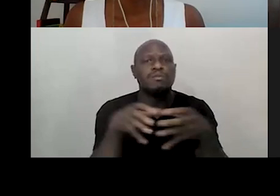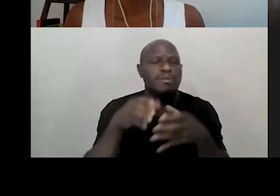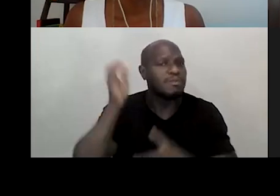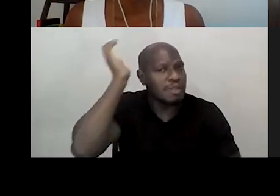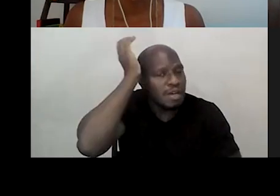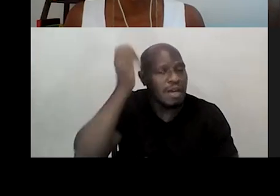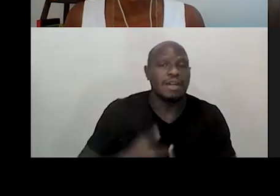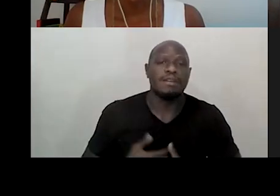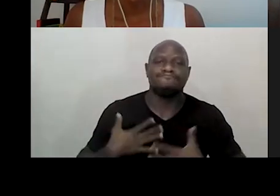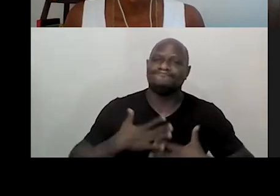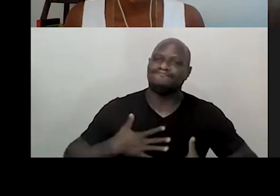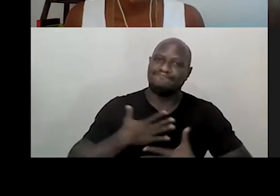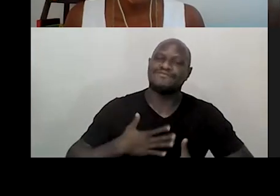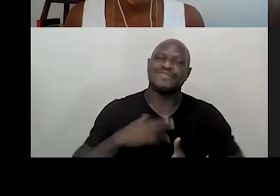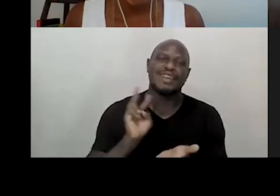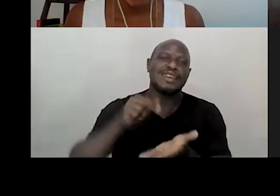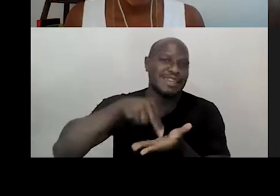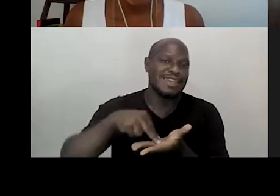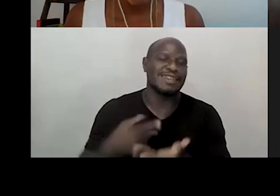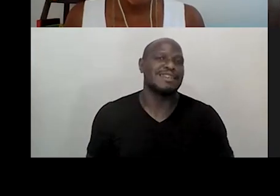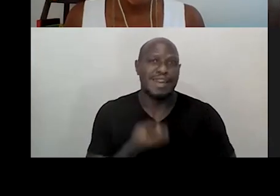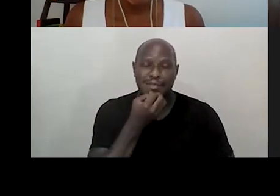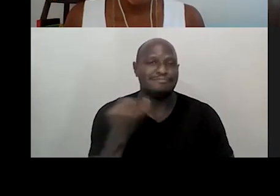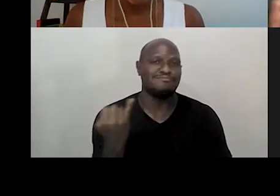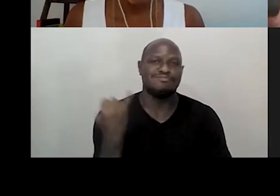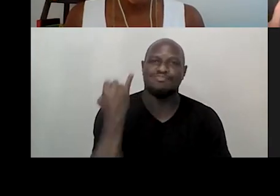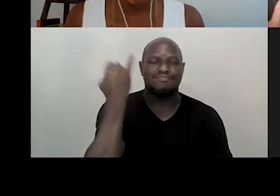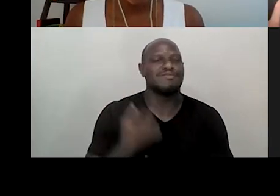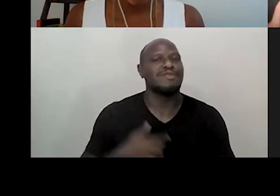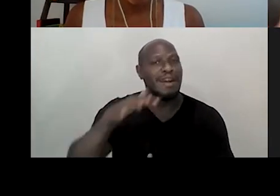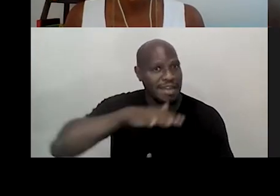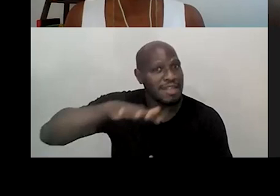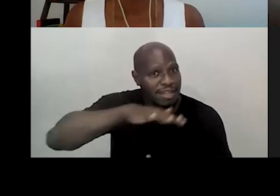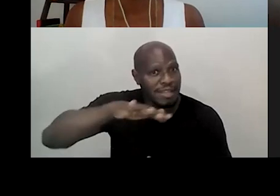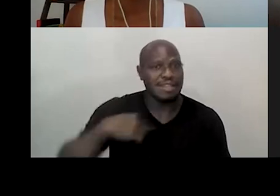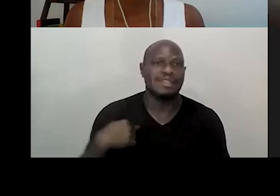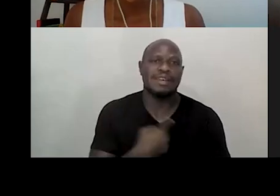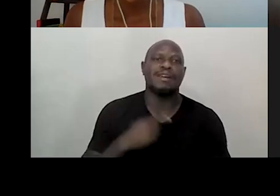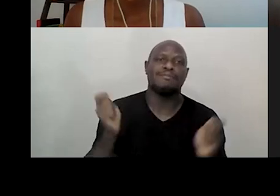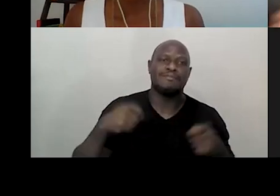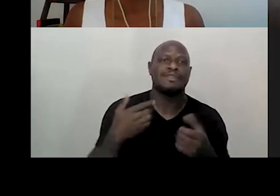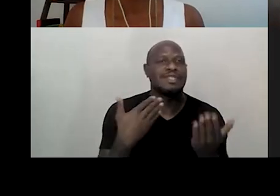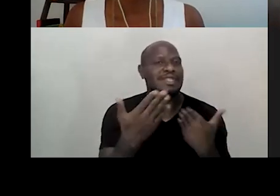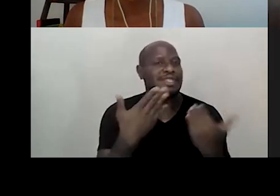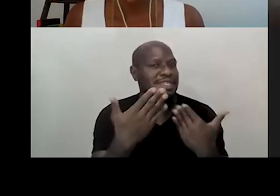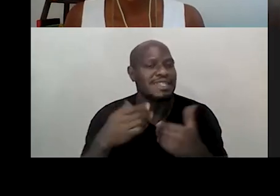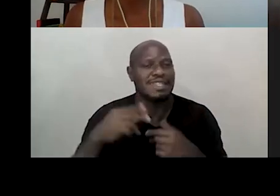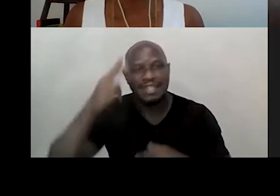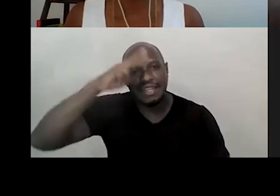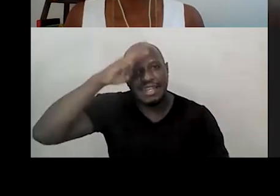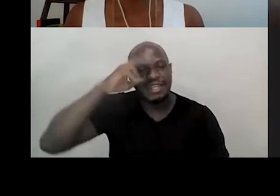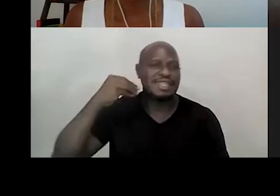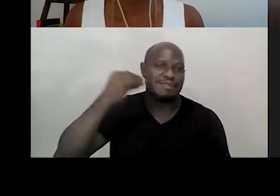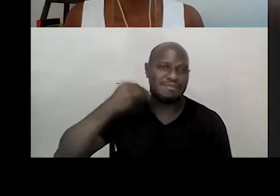que é uma alegria estar aqui, dizer que é muito importante esse espaço para a gente poder falar e compartilhar nossas experiências